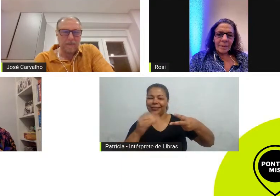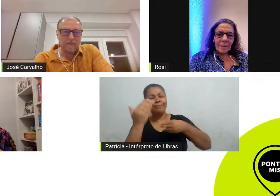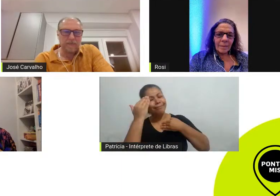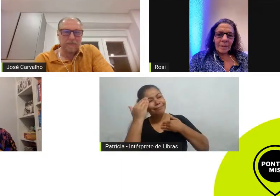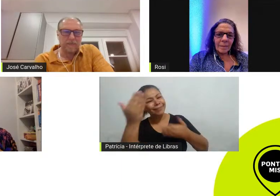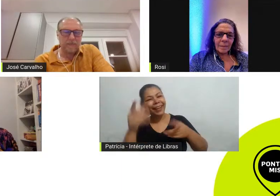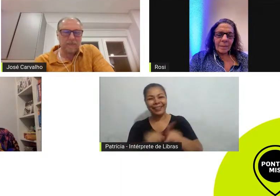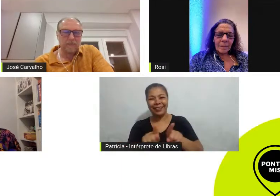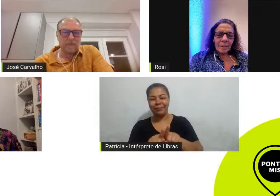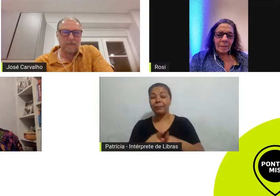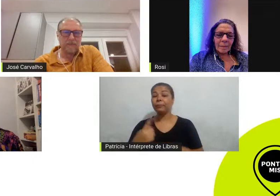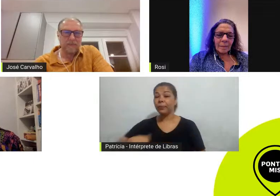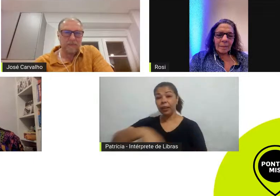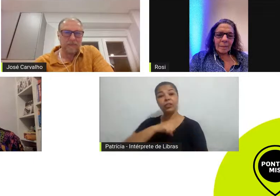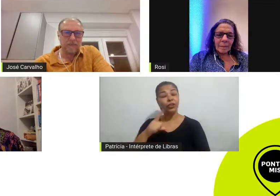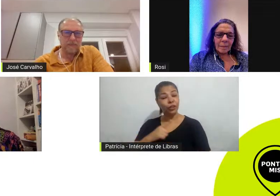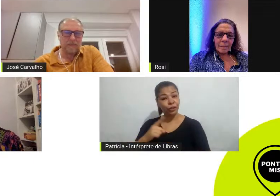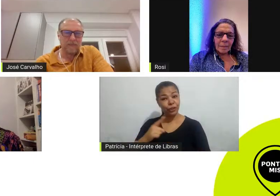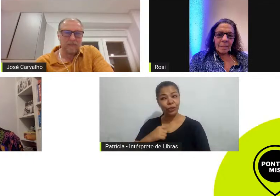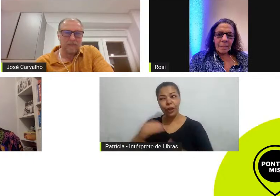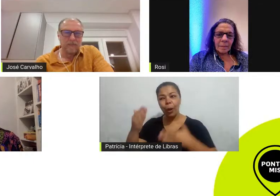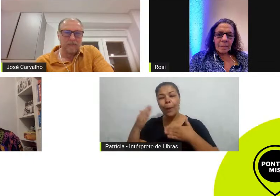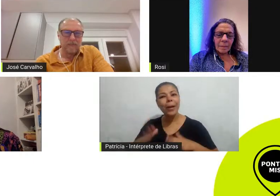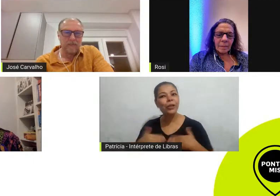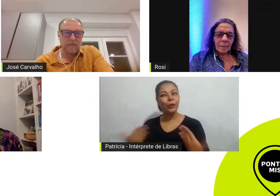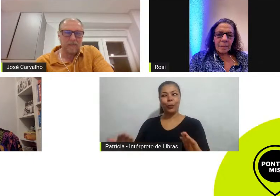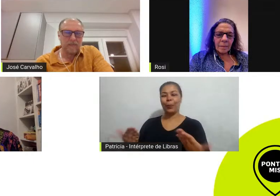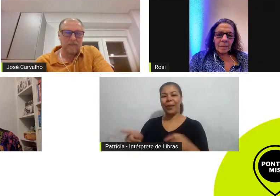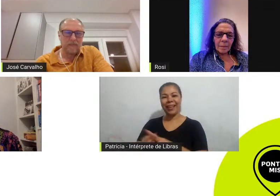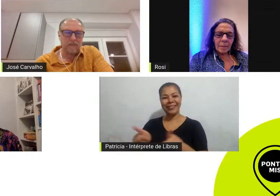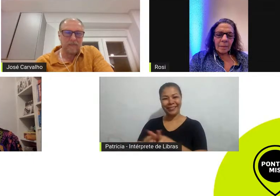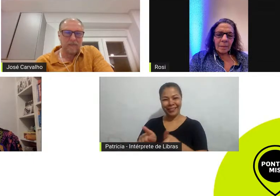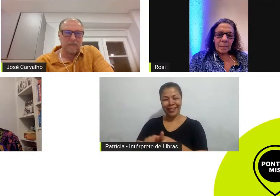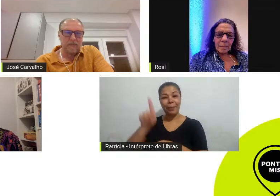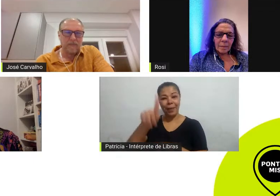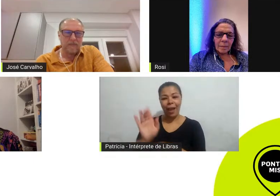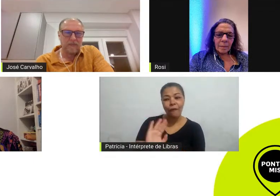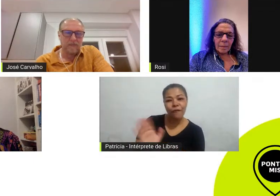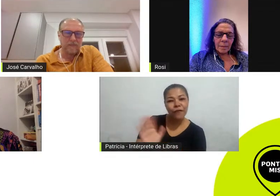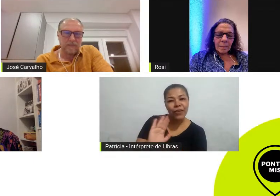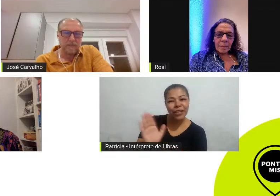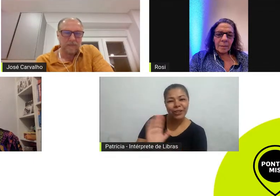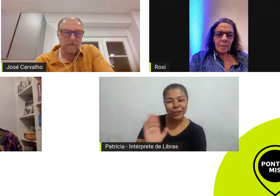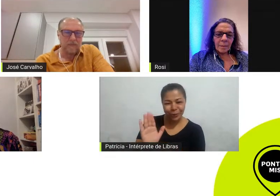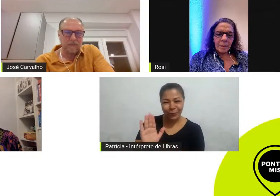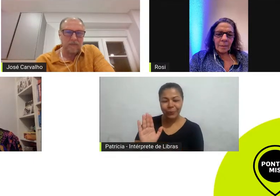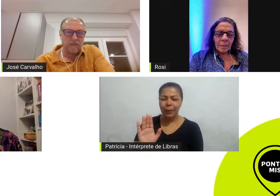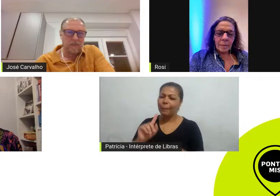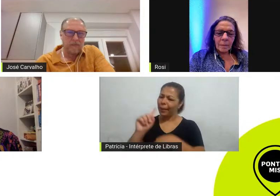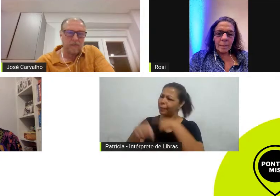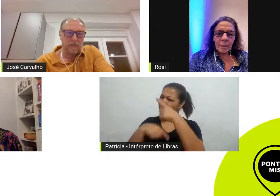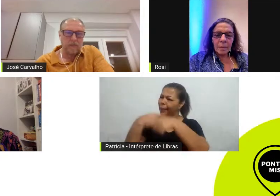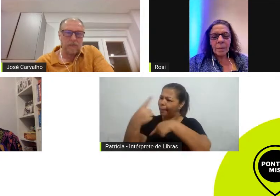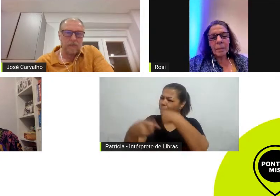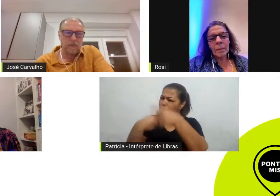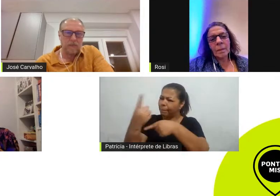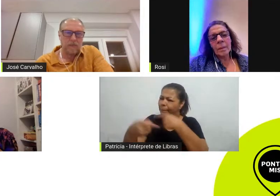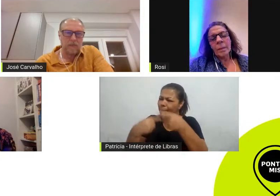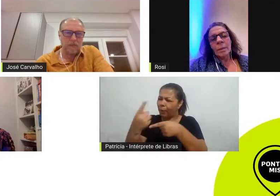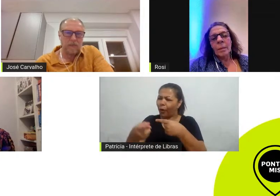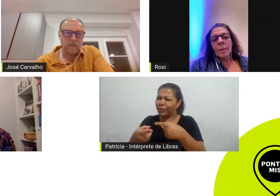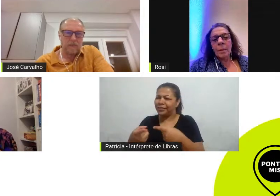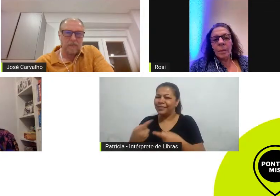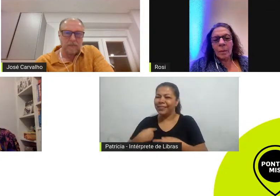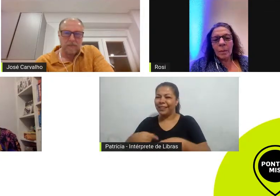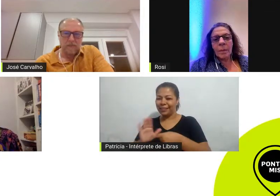uma surpresa aqui para vocês tem um vídeo do Cal mandando um oi para vocês falando um pouquinho mas a gente vai deixar mais para o final porque a